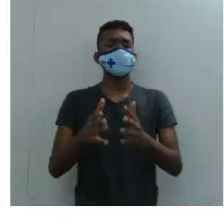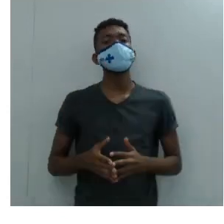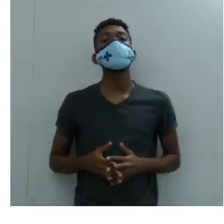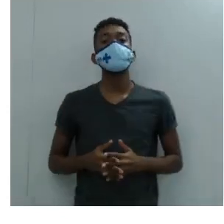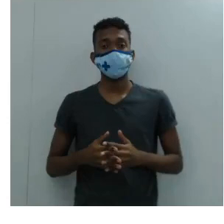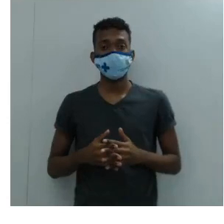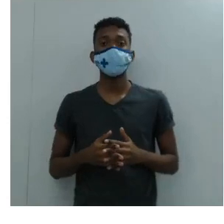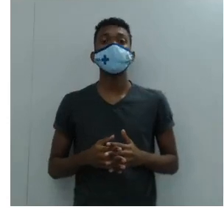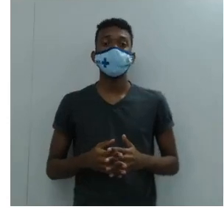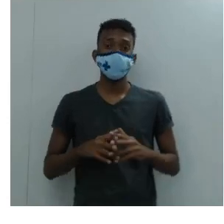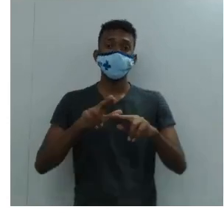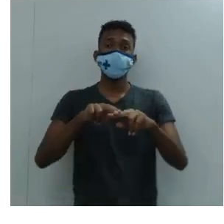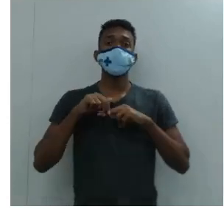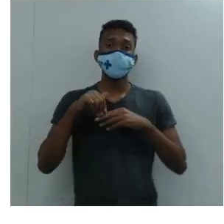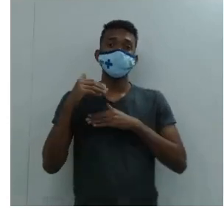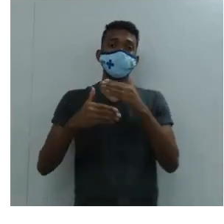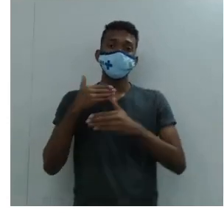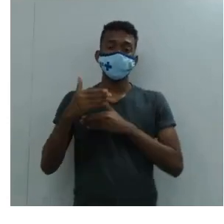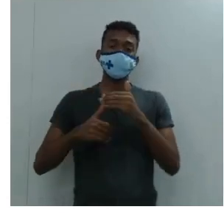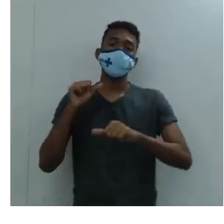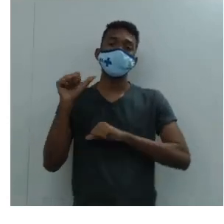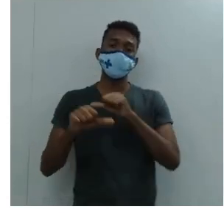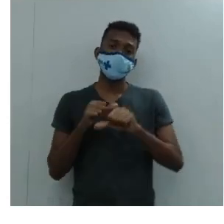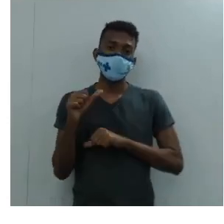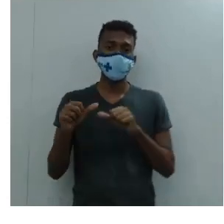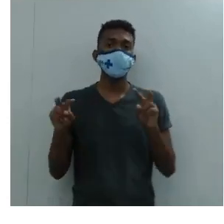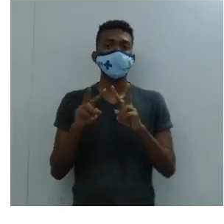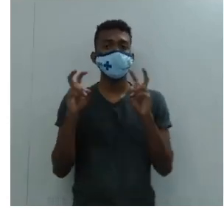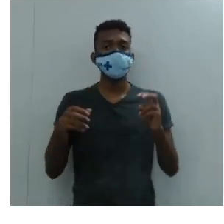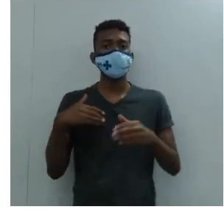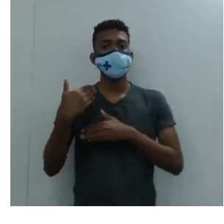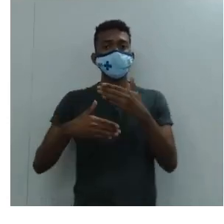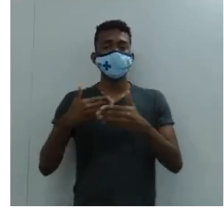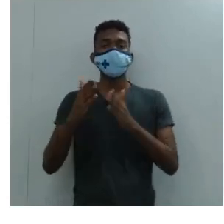transformações, né?